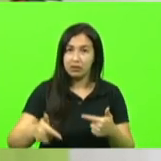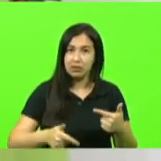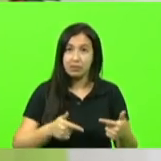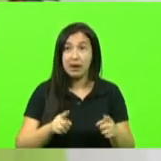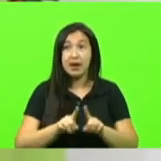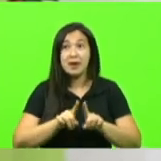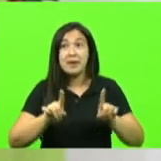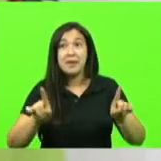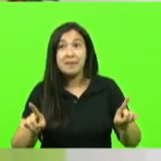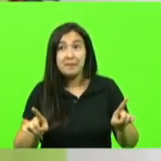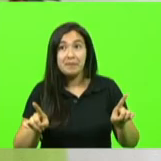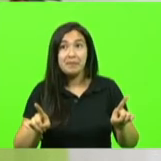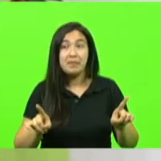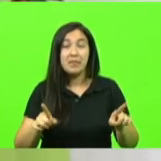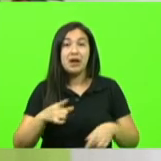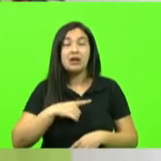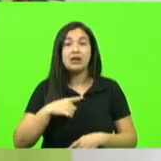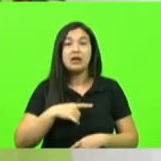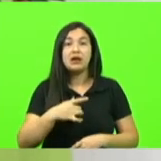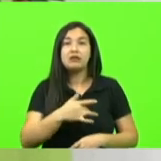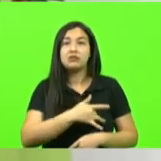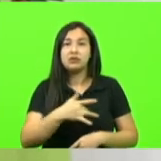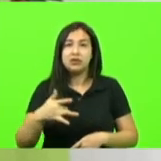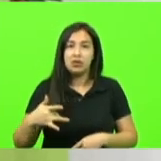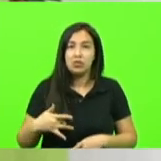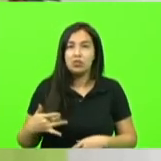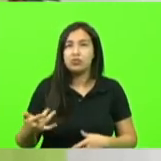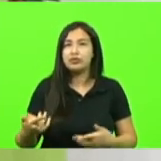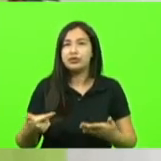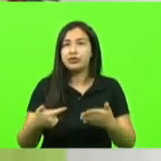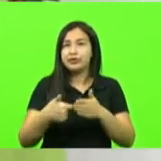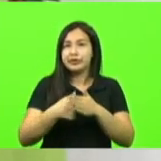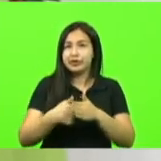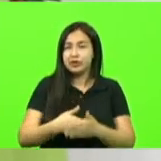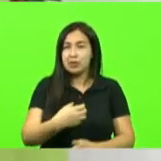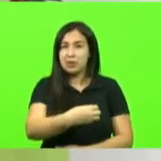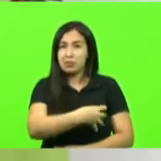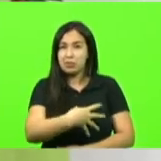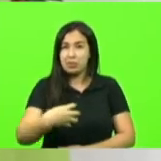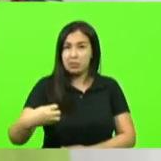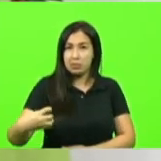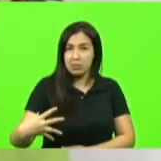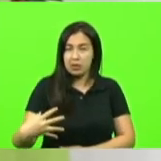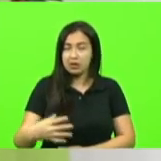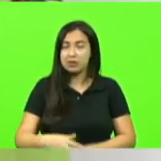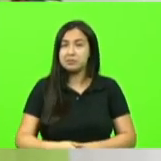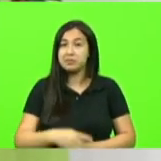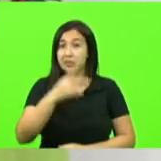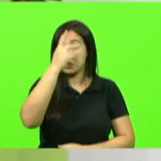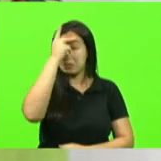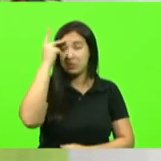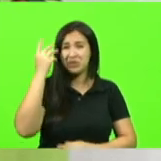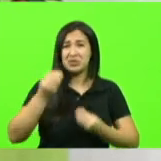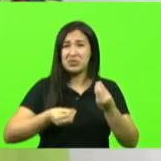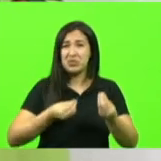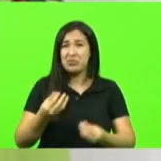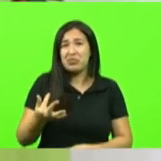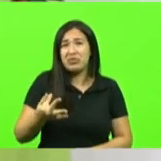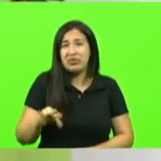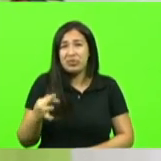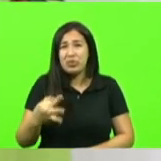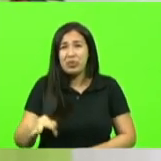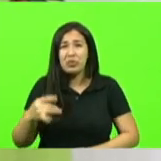quando se trata de saúde de um exame de mamografia a pessoa está com dor está